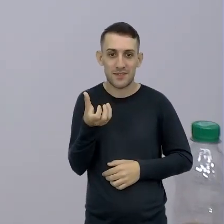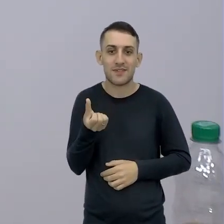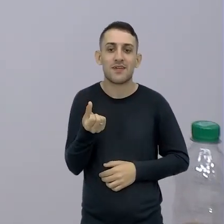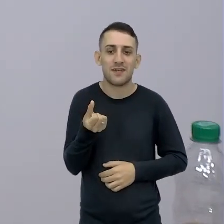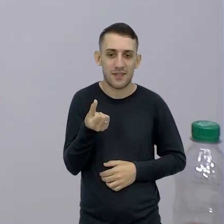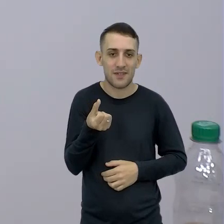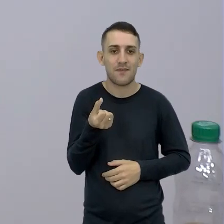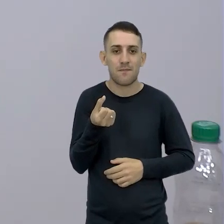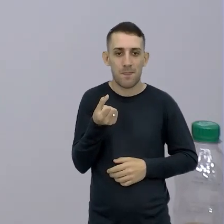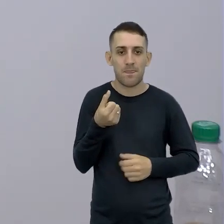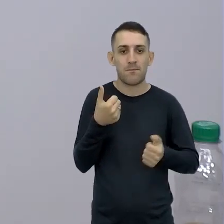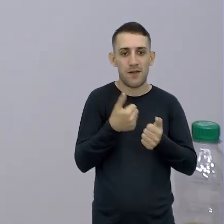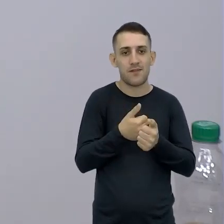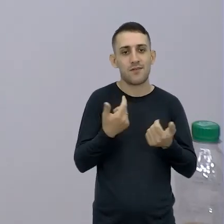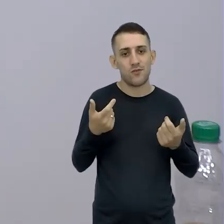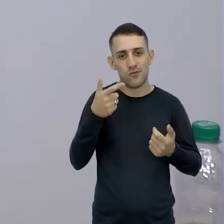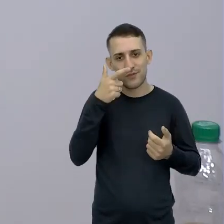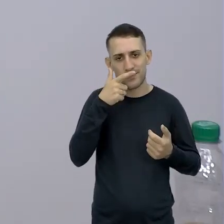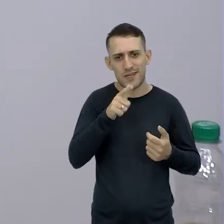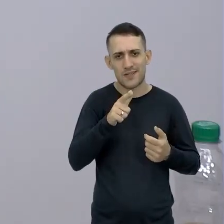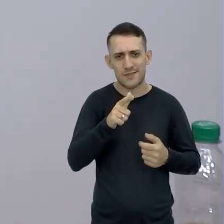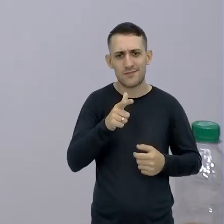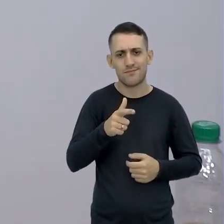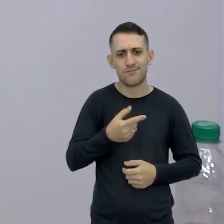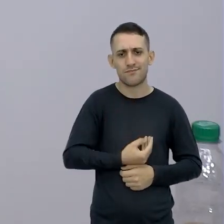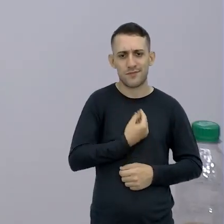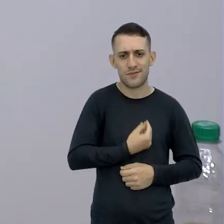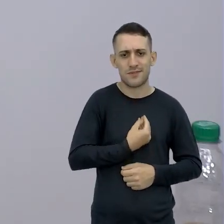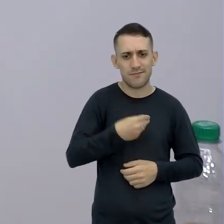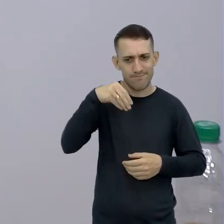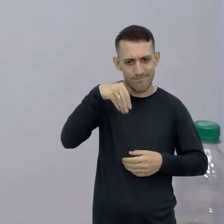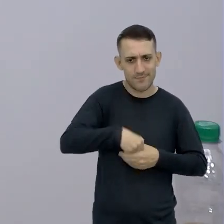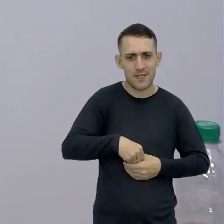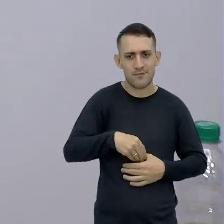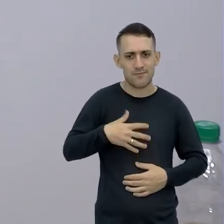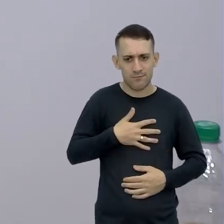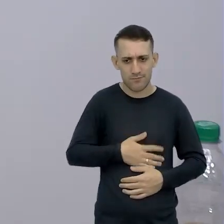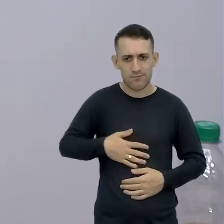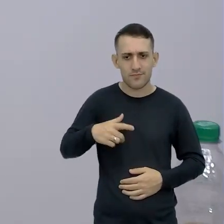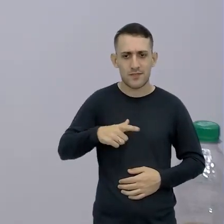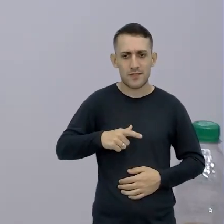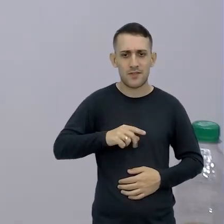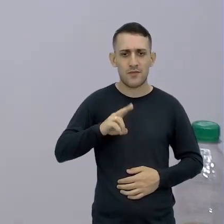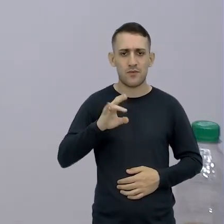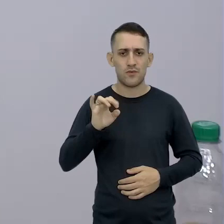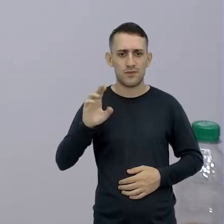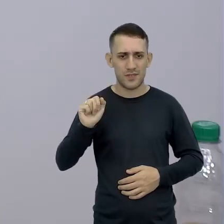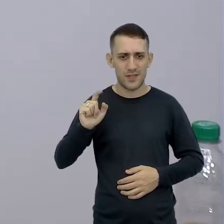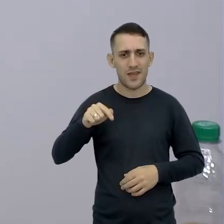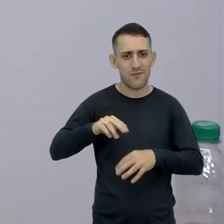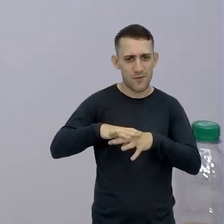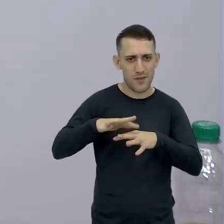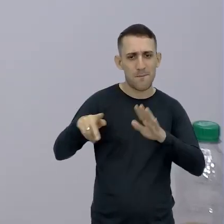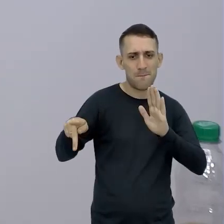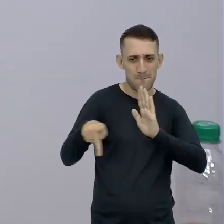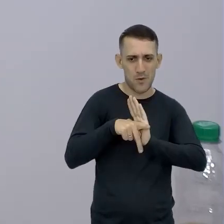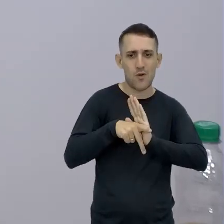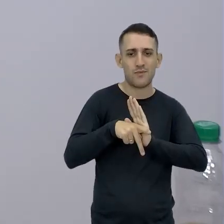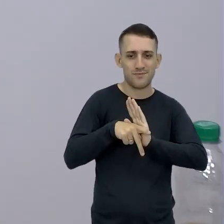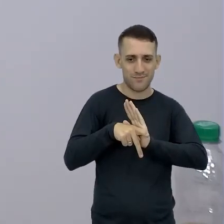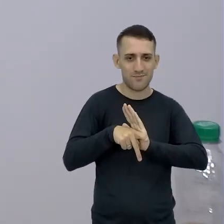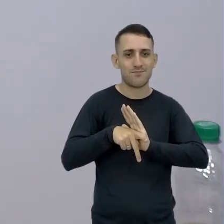Em volta ali dela Então ela consegue Sobreviver No nosso estômago Causando Úlcera estomacal Tá certo?